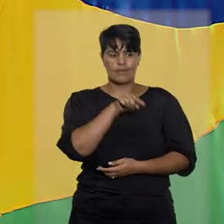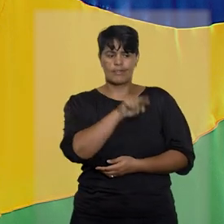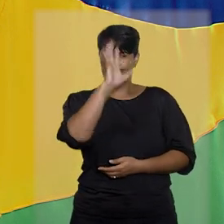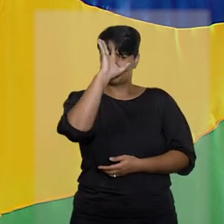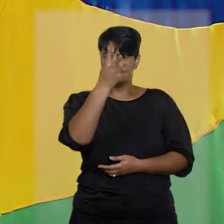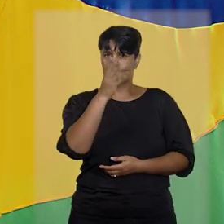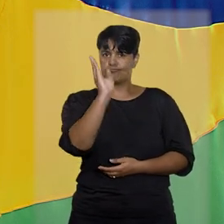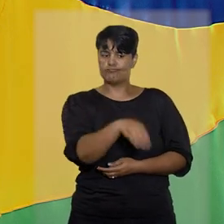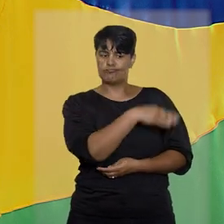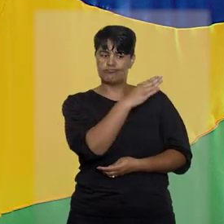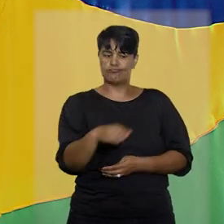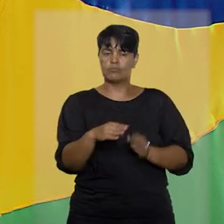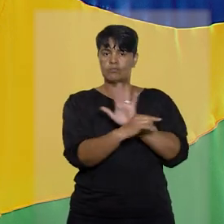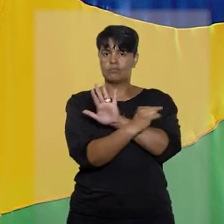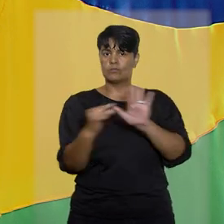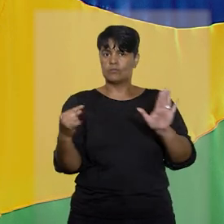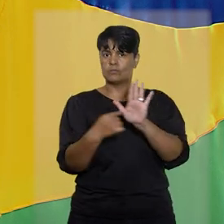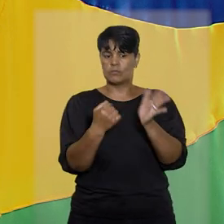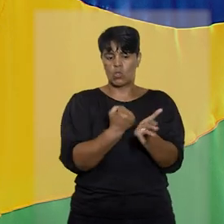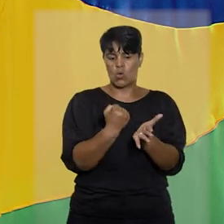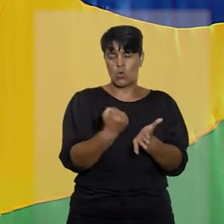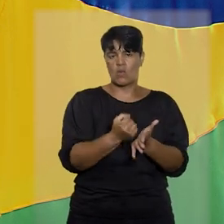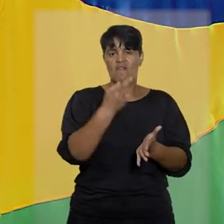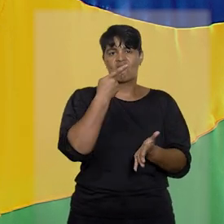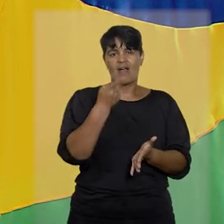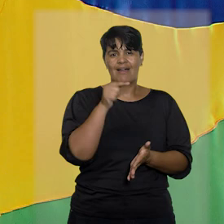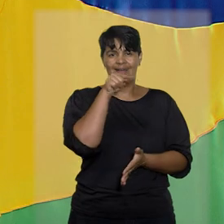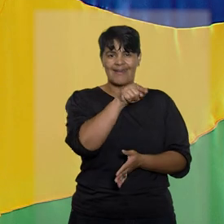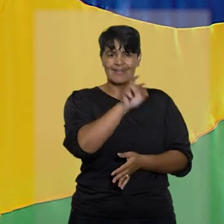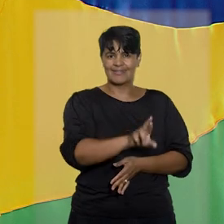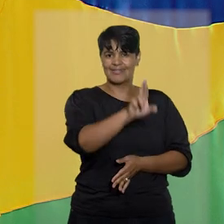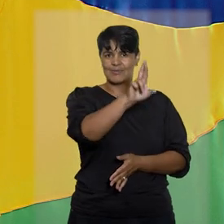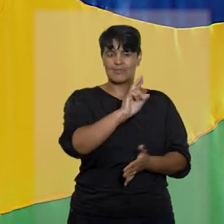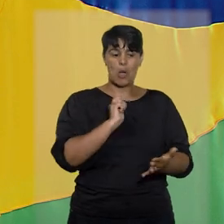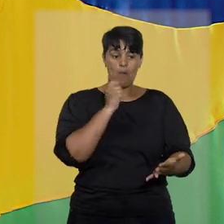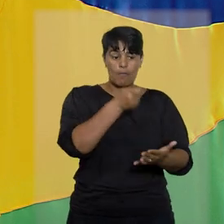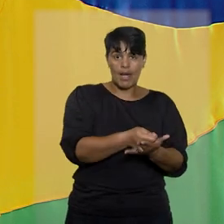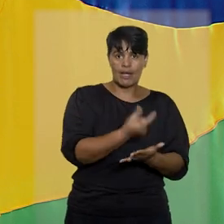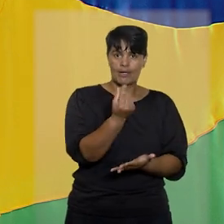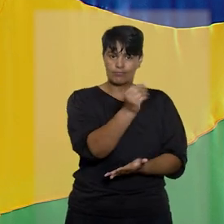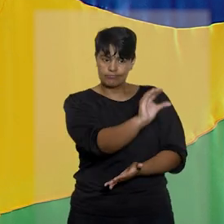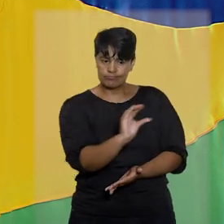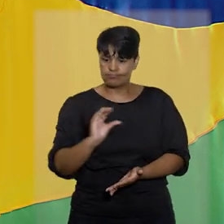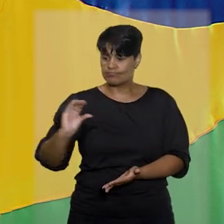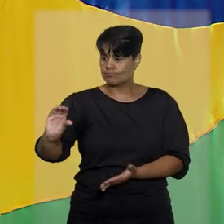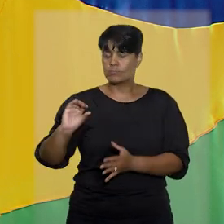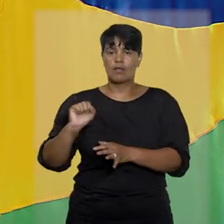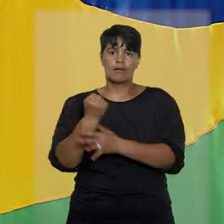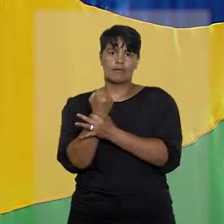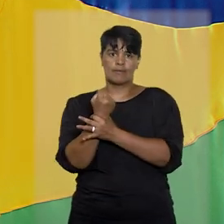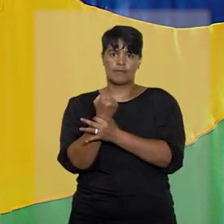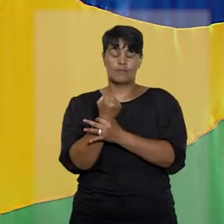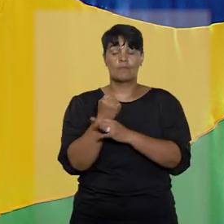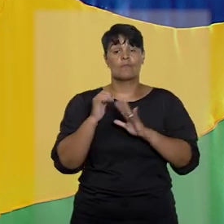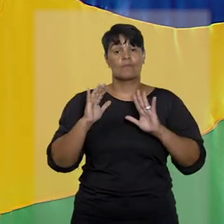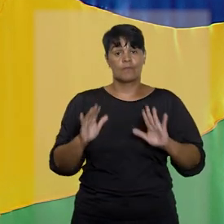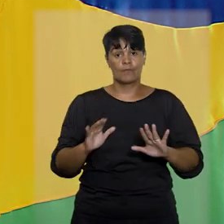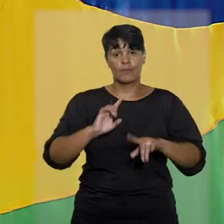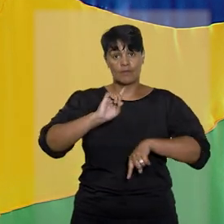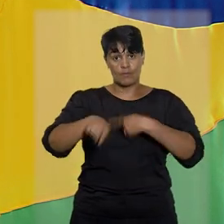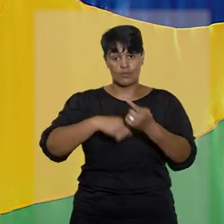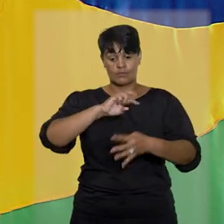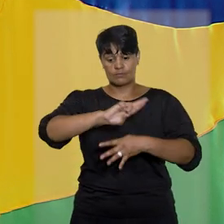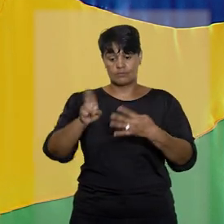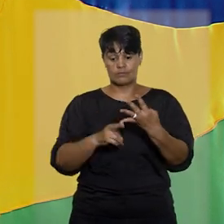a cláusula contratual que atribuía ao mutuário a obrigação de pagar a Comissão de Concessão de Garantia. No recurso